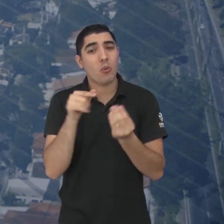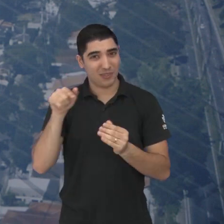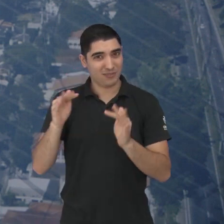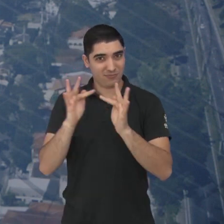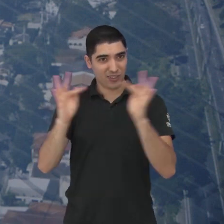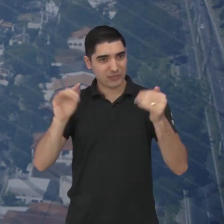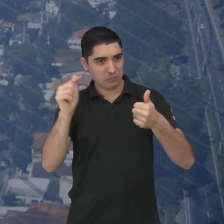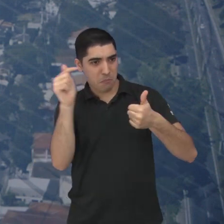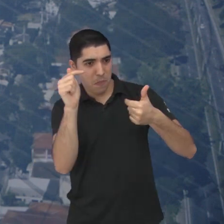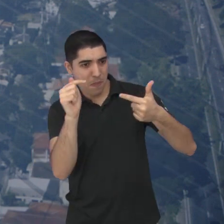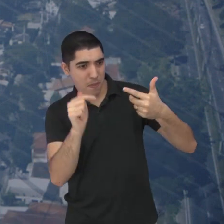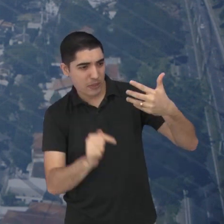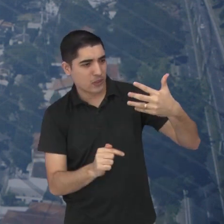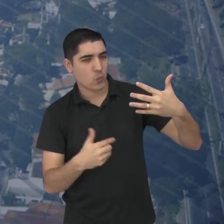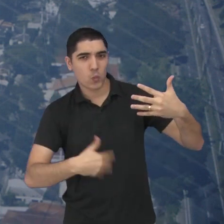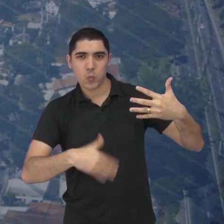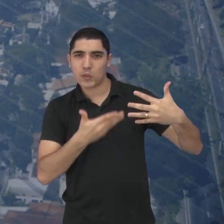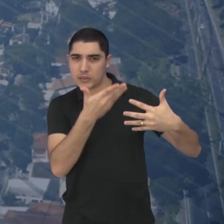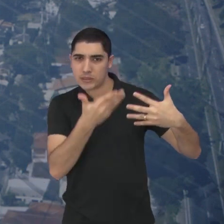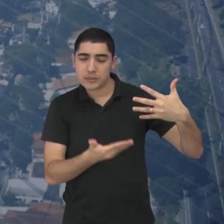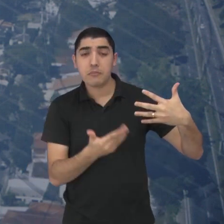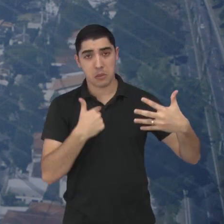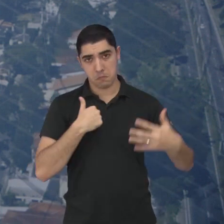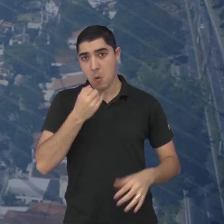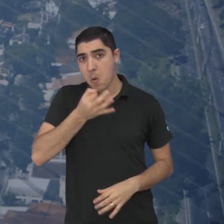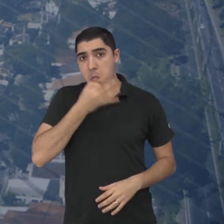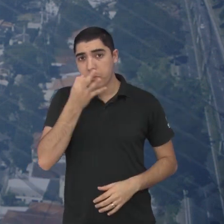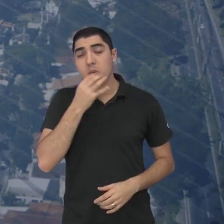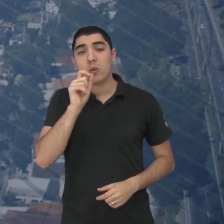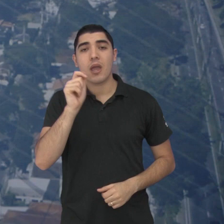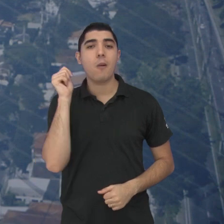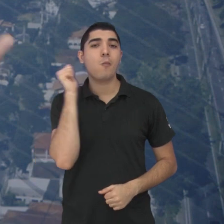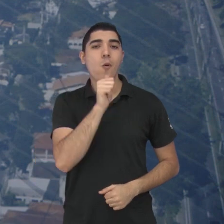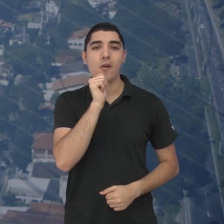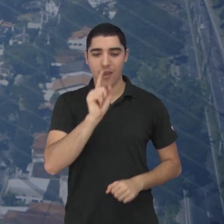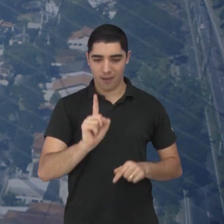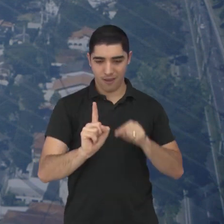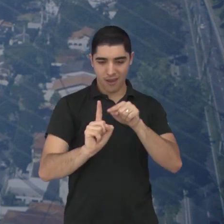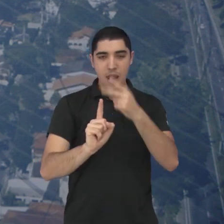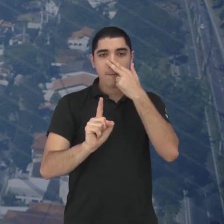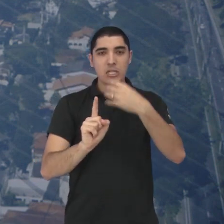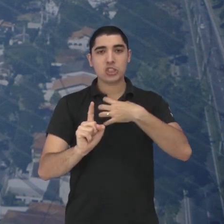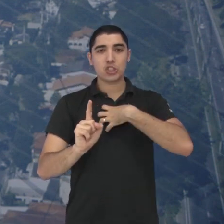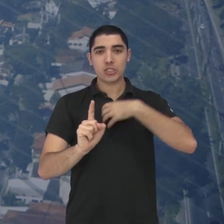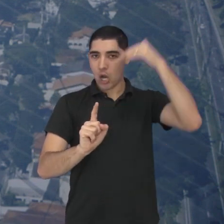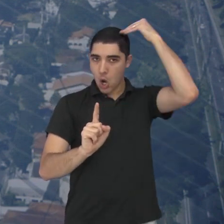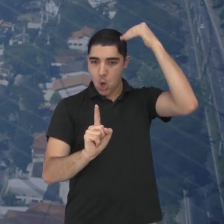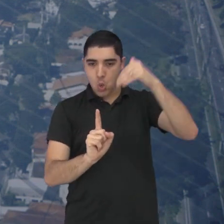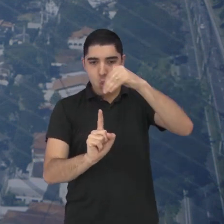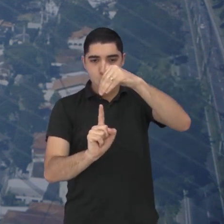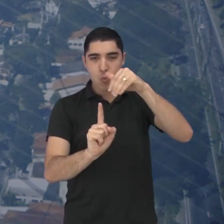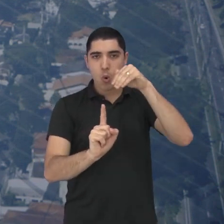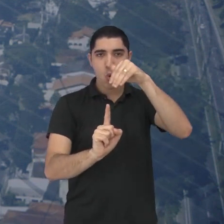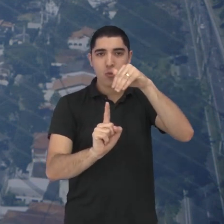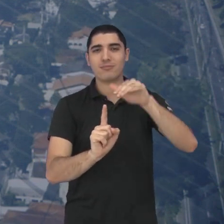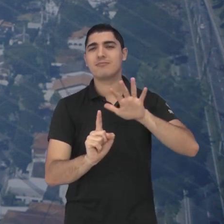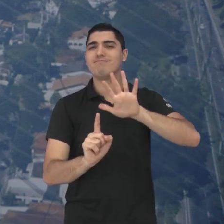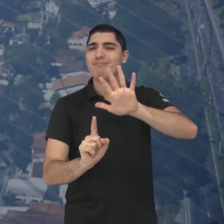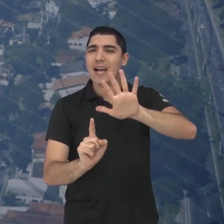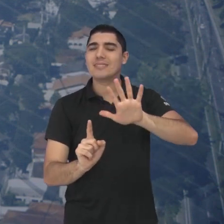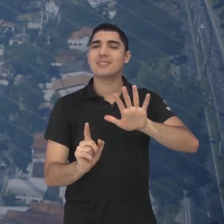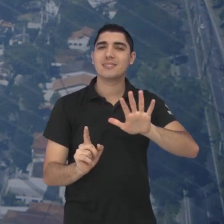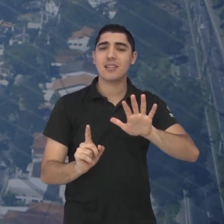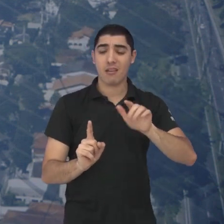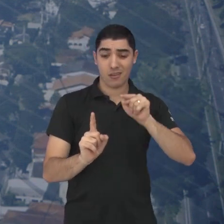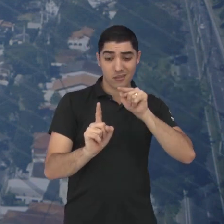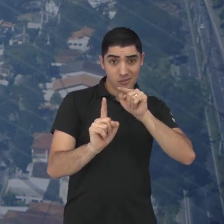Como trabalhar isso? Porque acredito eu que as mulheres se culpam muito, né? A gente falava aqui